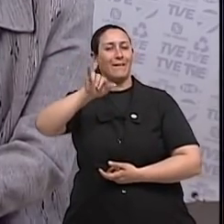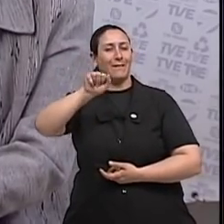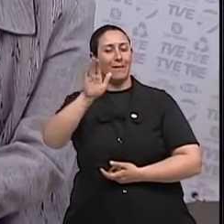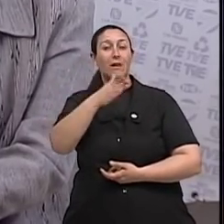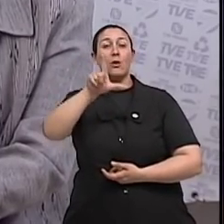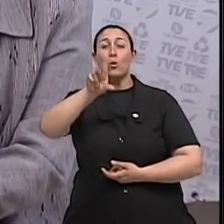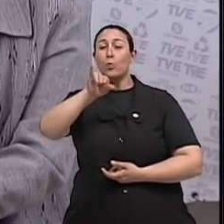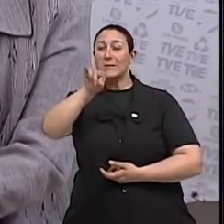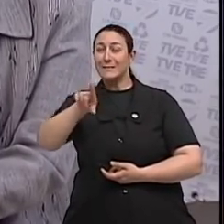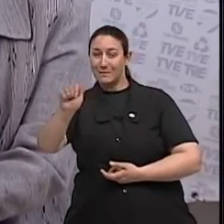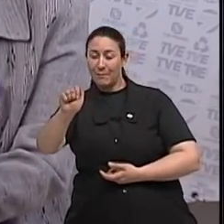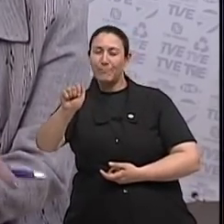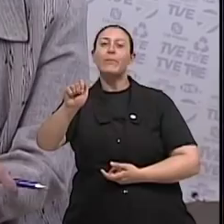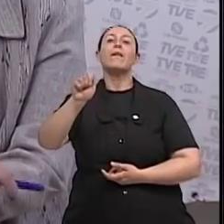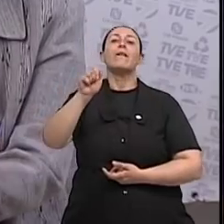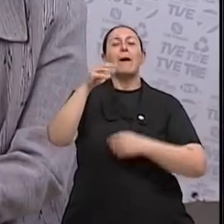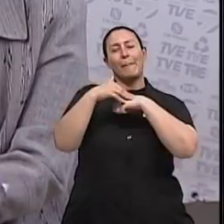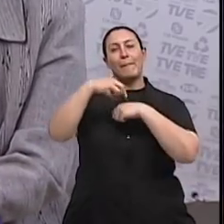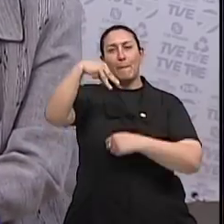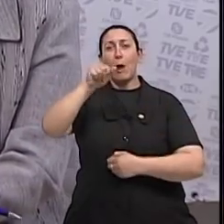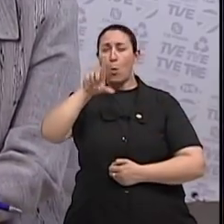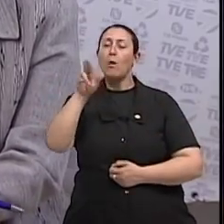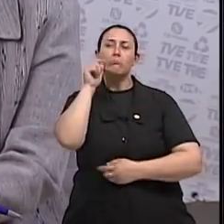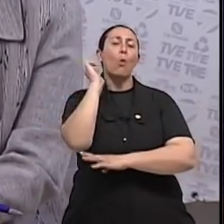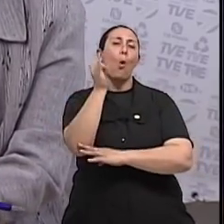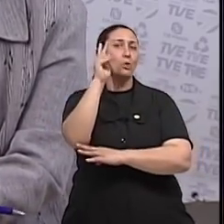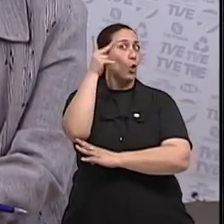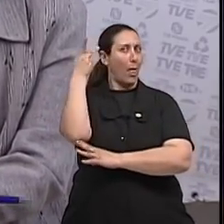E ela é muito emocionante, porque ela conta para nós todo o seu processo.